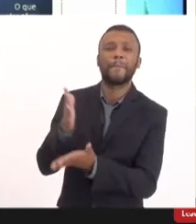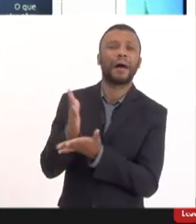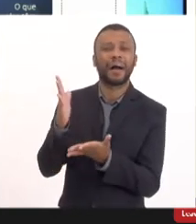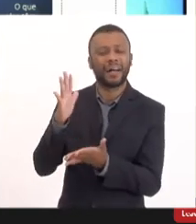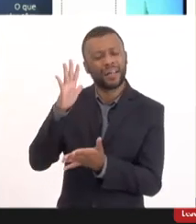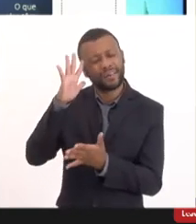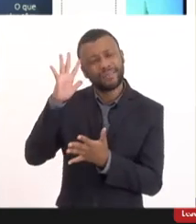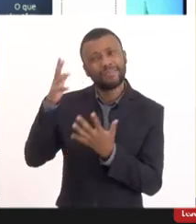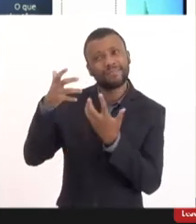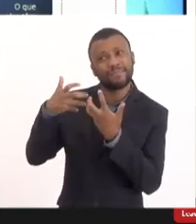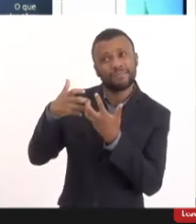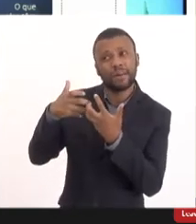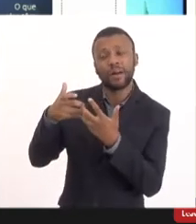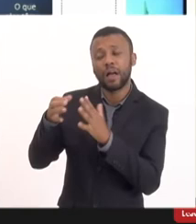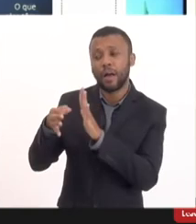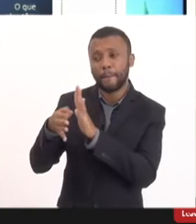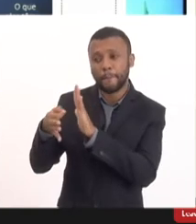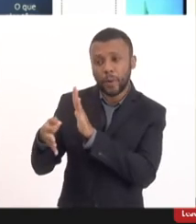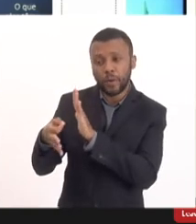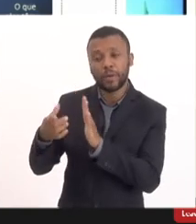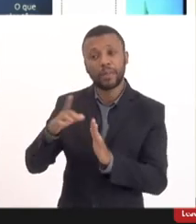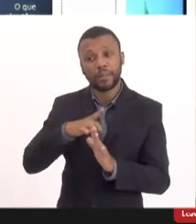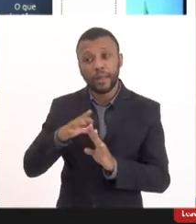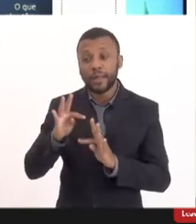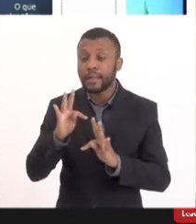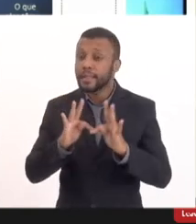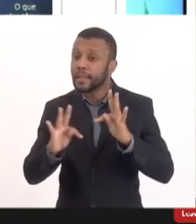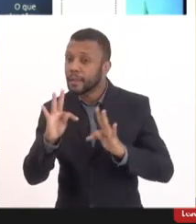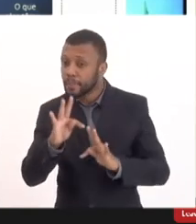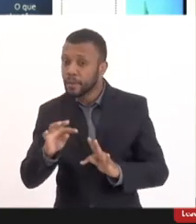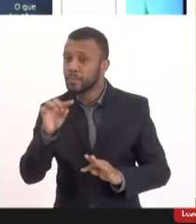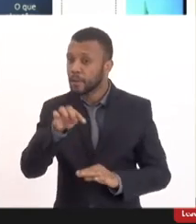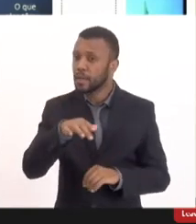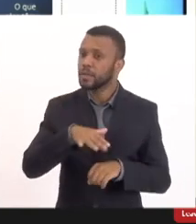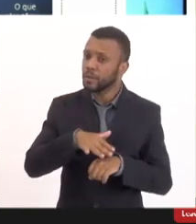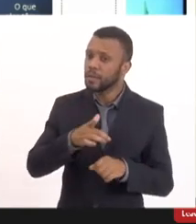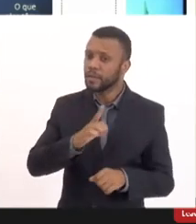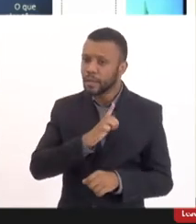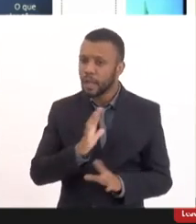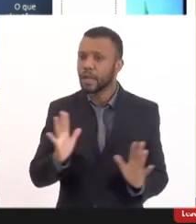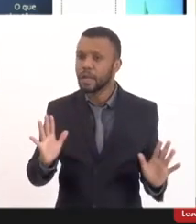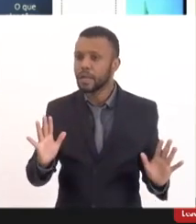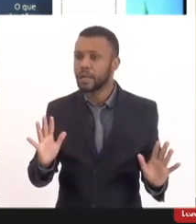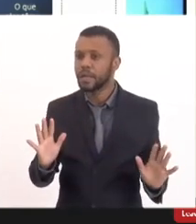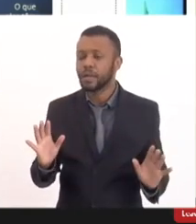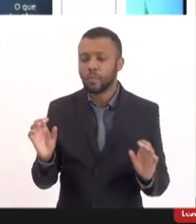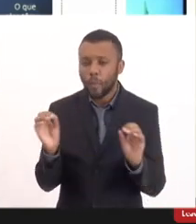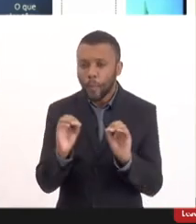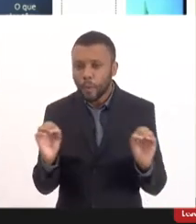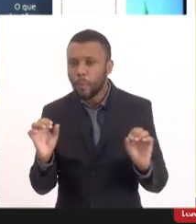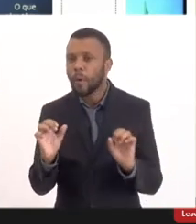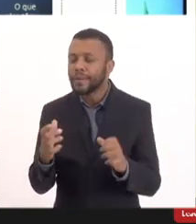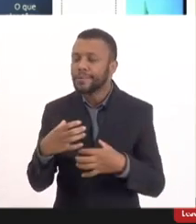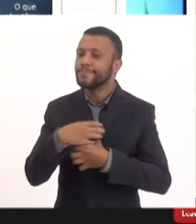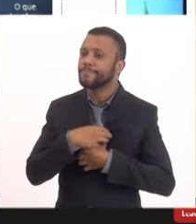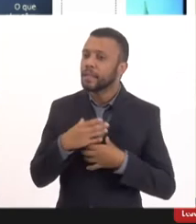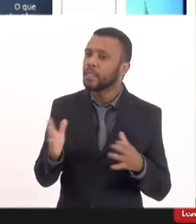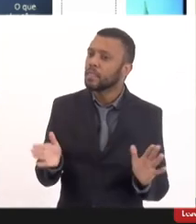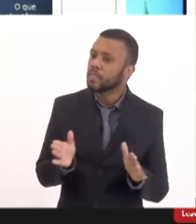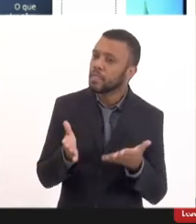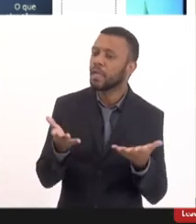elas seguem os médicos que dizem existe tratamento para essa doença e ninguém pode sensibilizar as pessoas por dizer